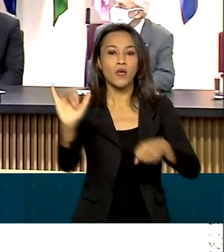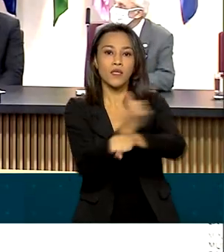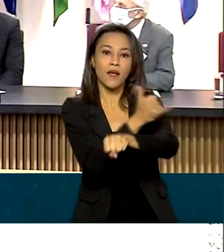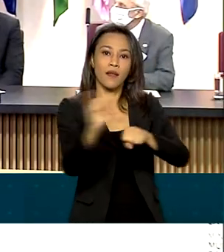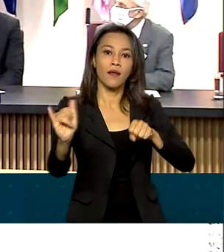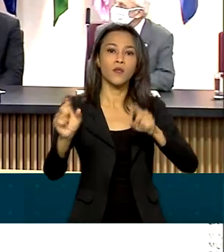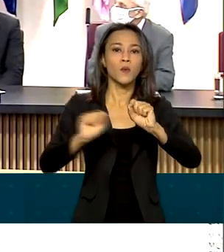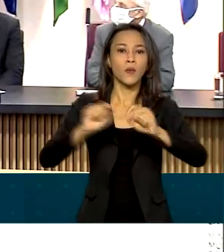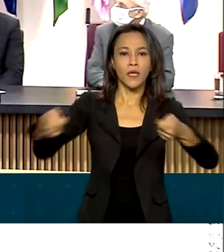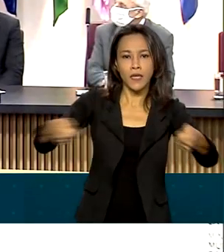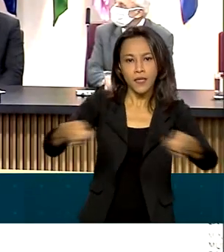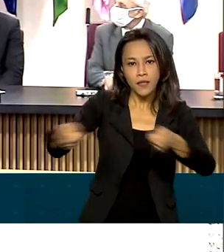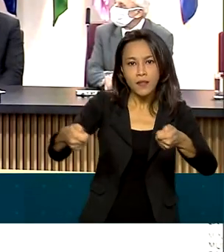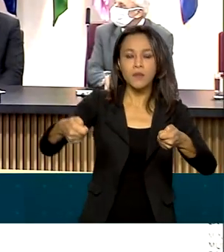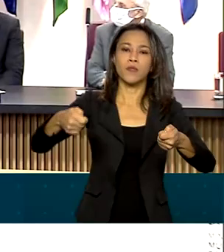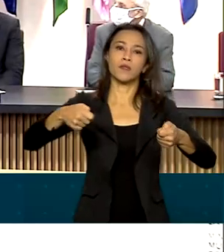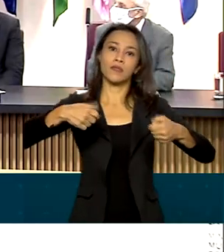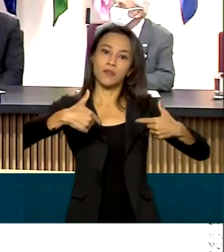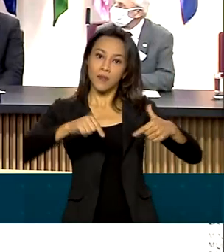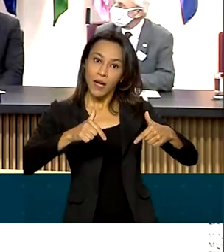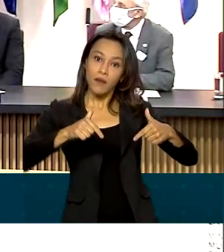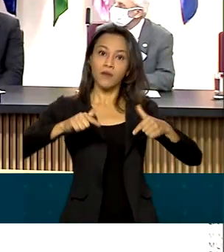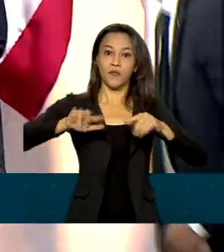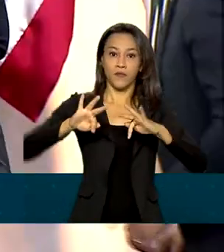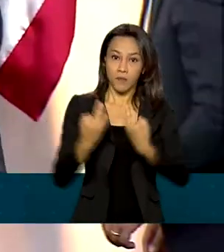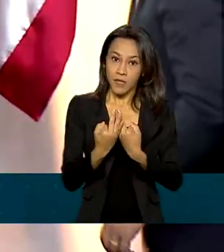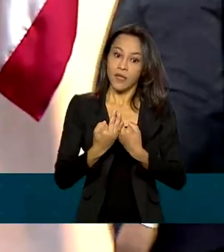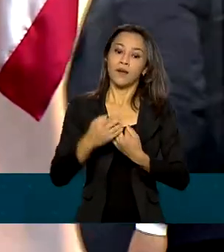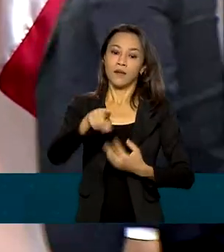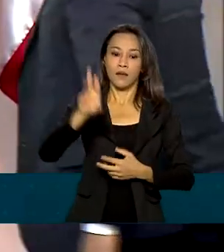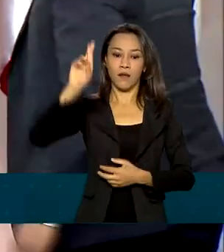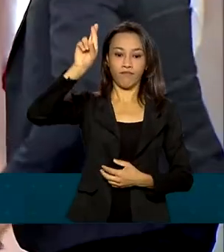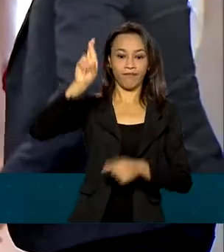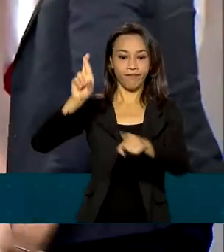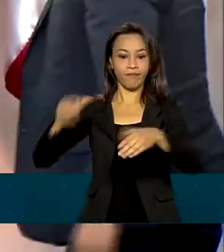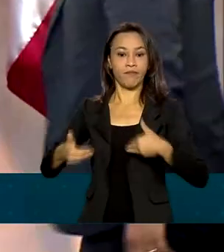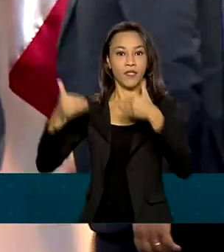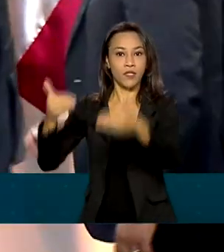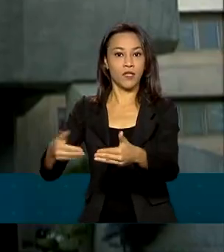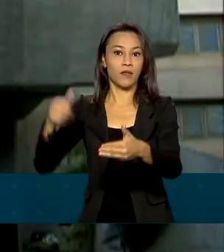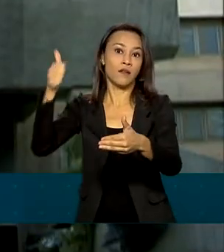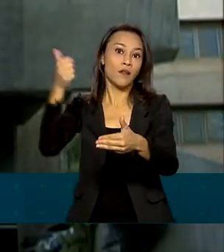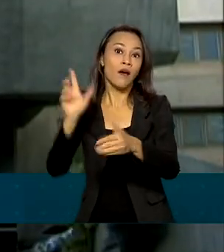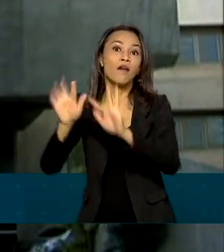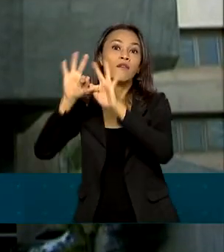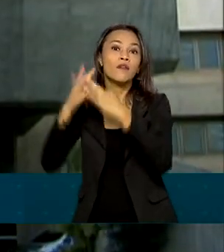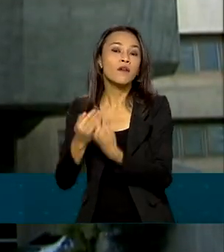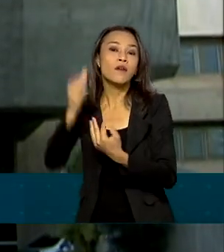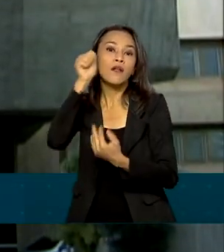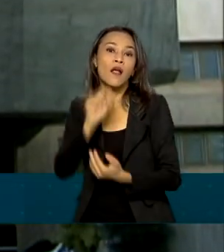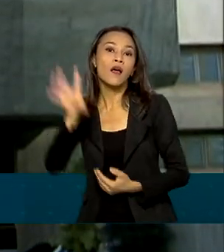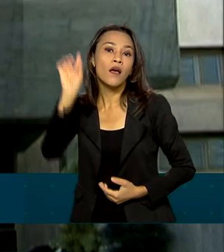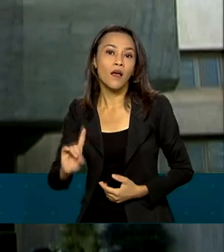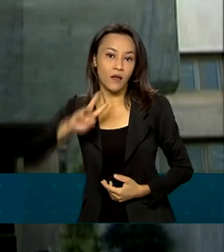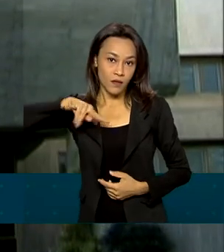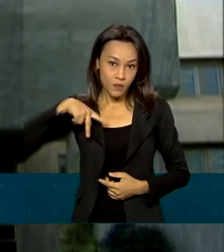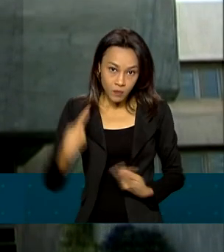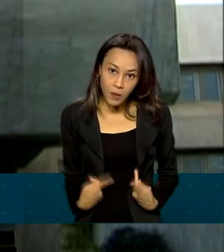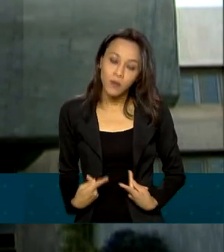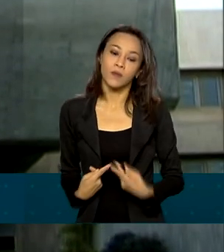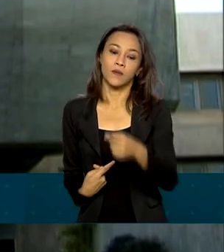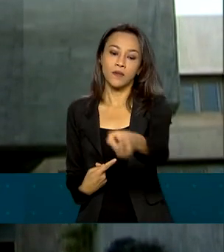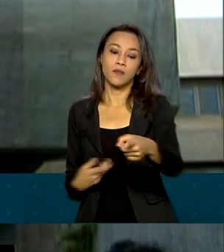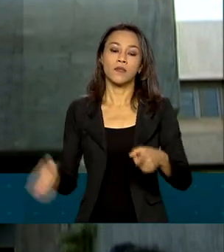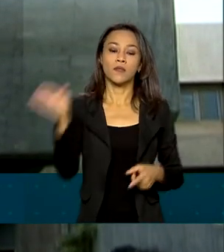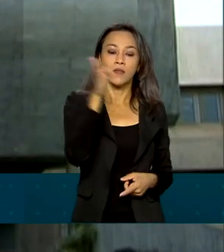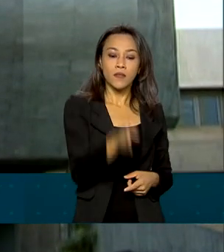Equilíbrio, Trabalho e Família do Ministério da Mulher, Família e Direitos Humanos. As empresas públicas Serviço